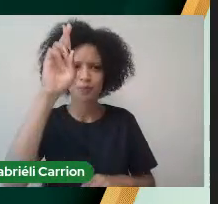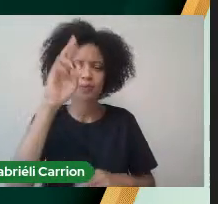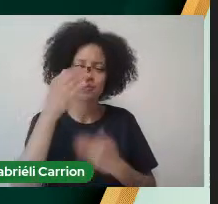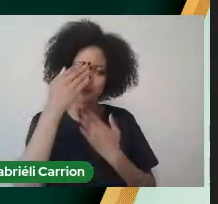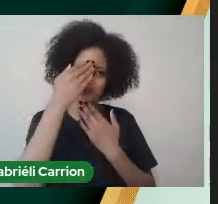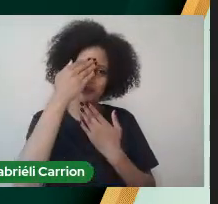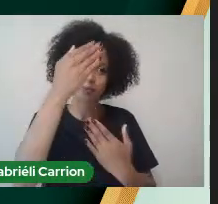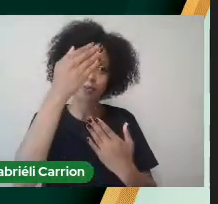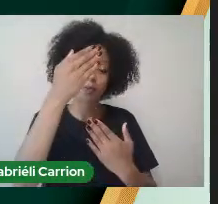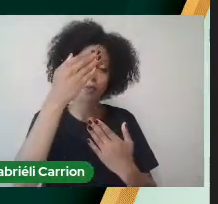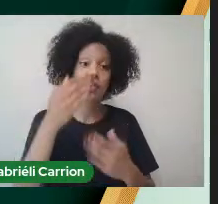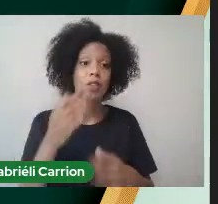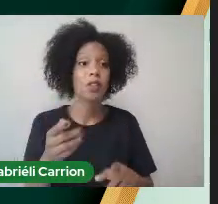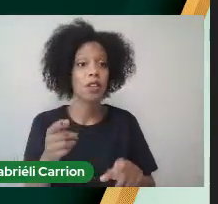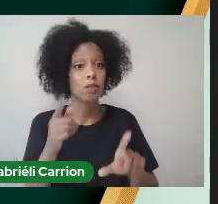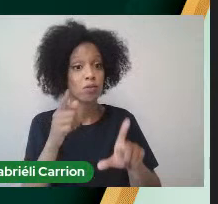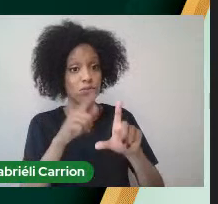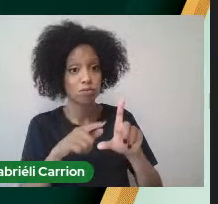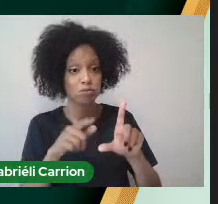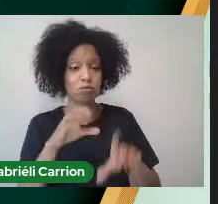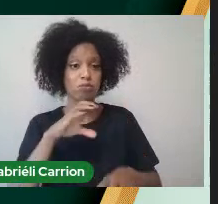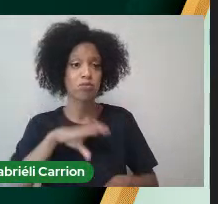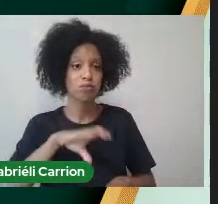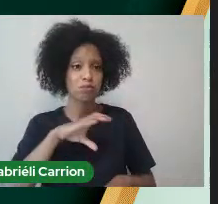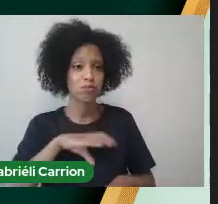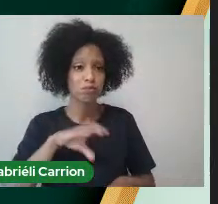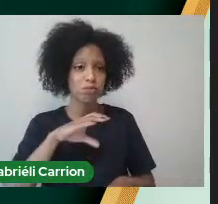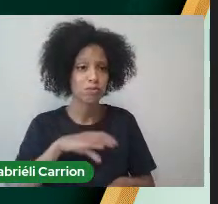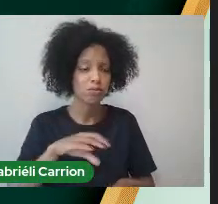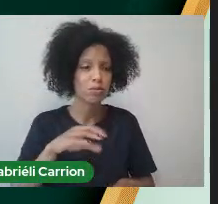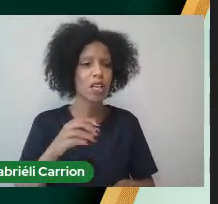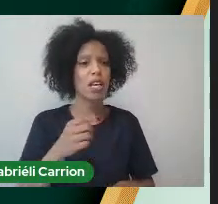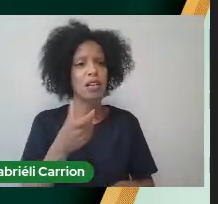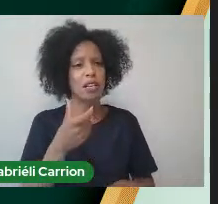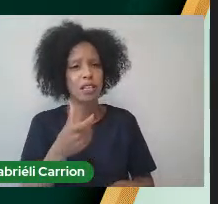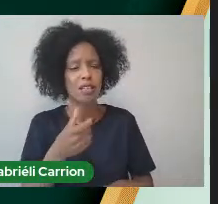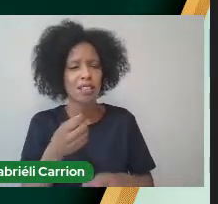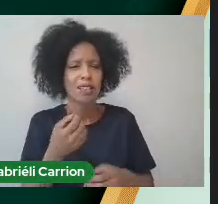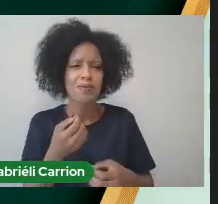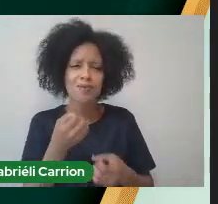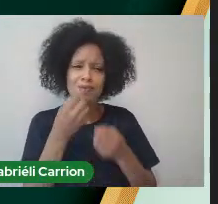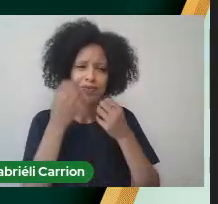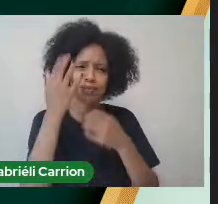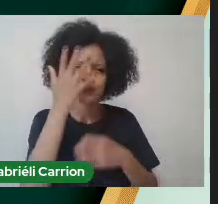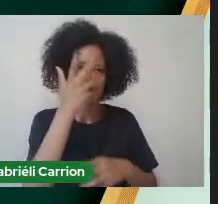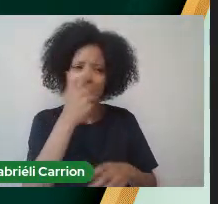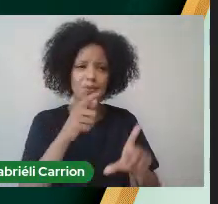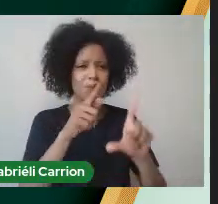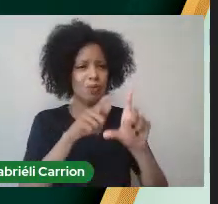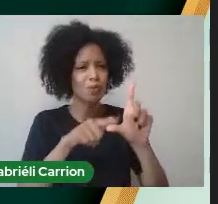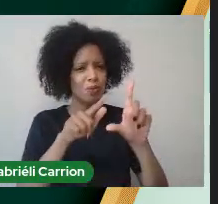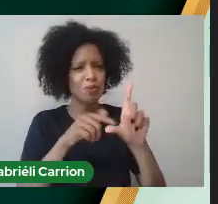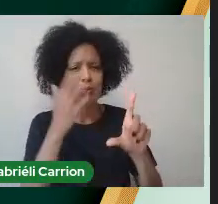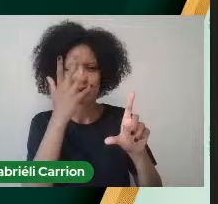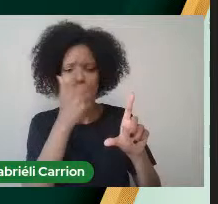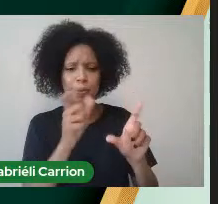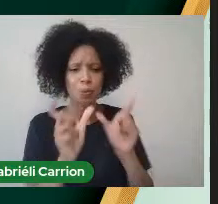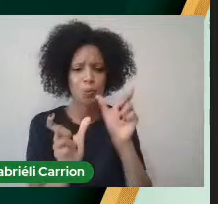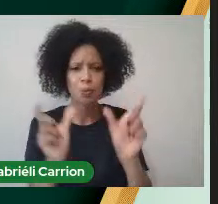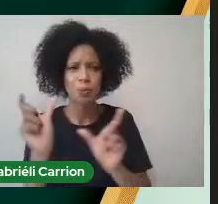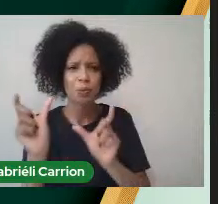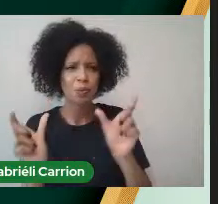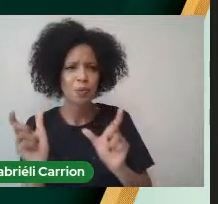A língua portuguesa É de longe Um dos idiomas Mais lindos Sua variedade De palavras É capaz De